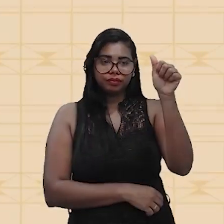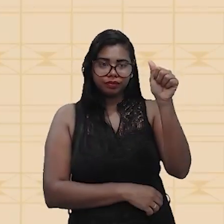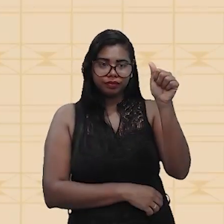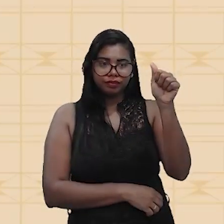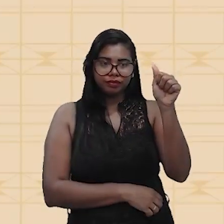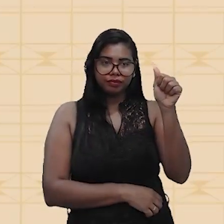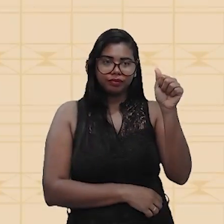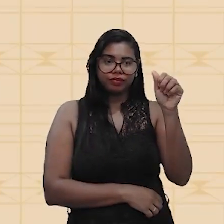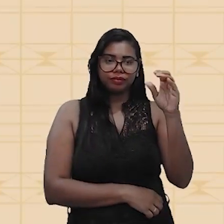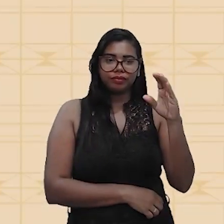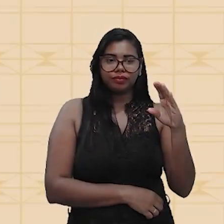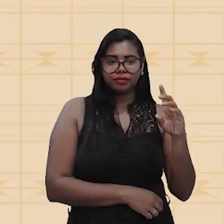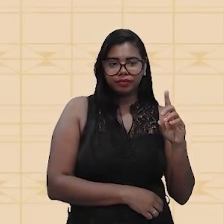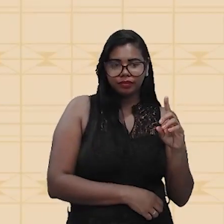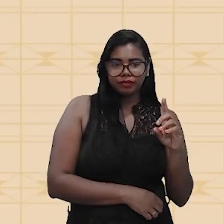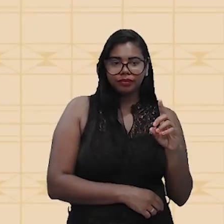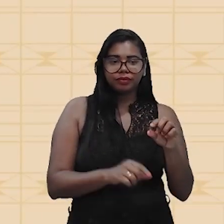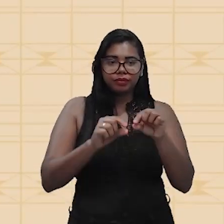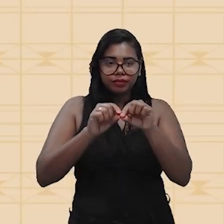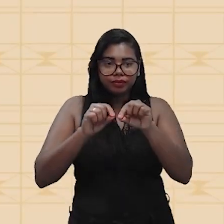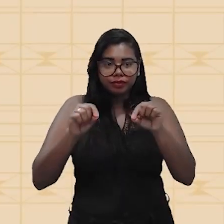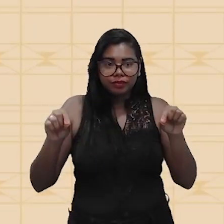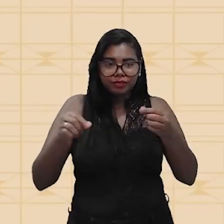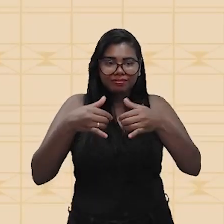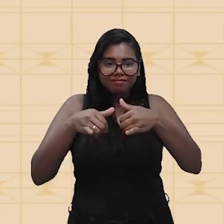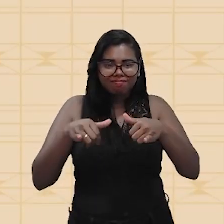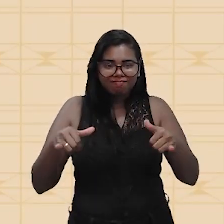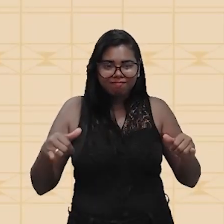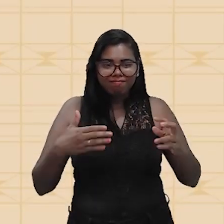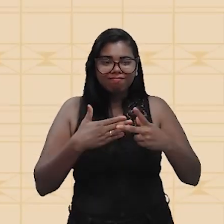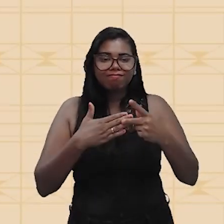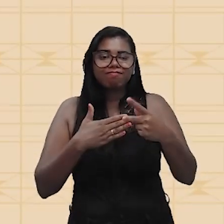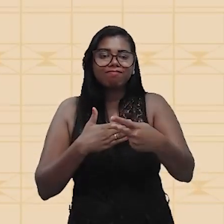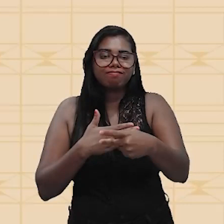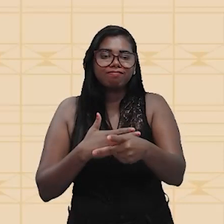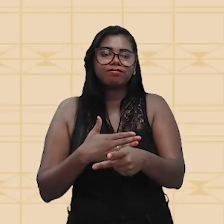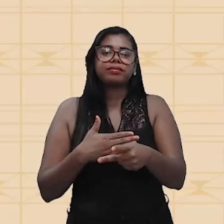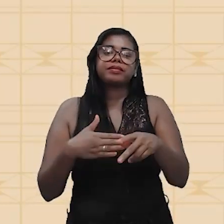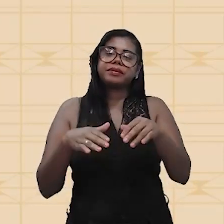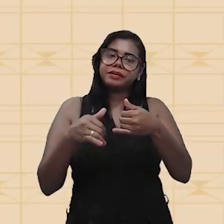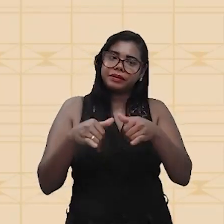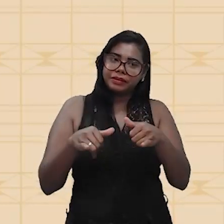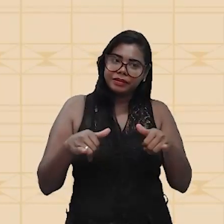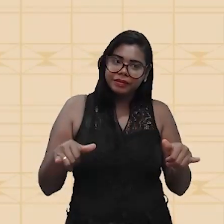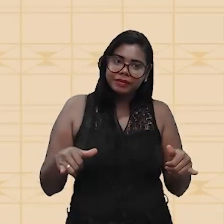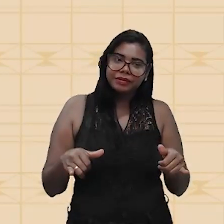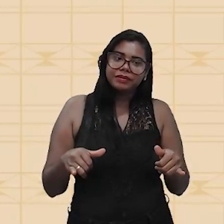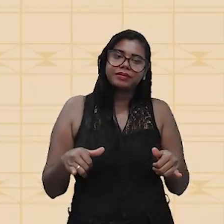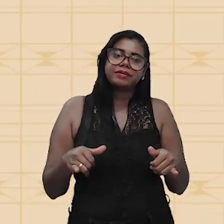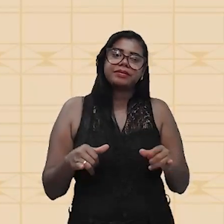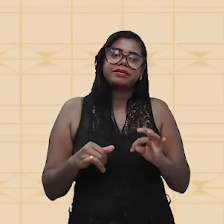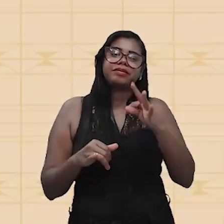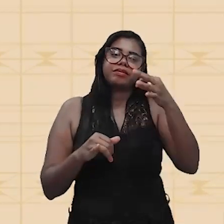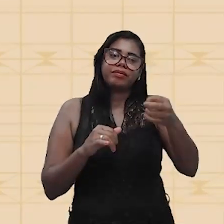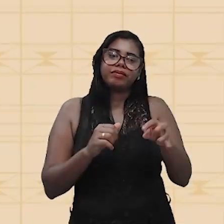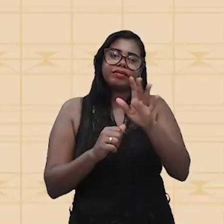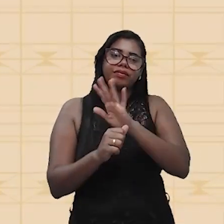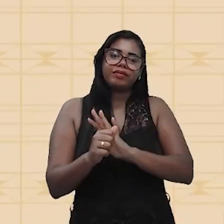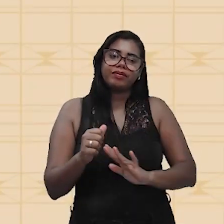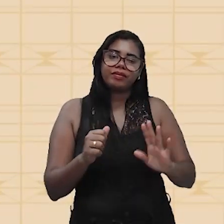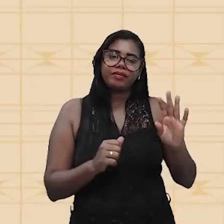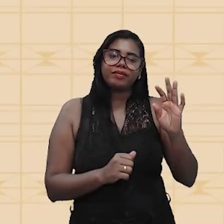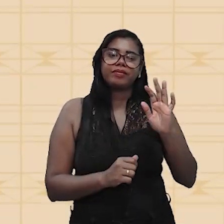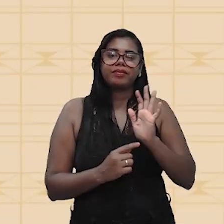metálico, essa corrente continua e ela vai manter a carga total. E isso é o princípio da